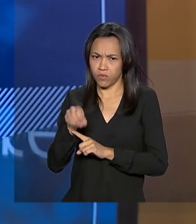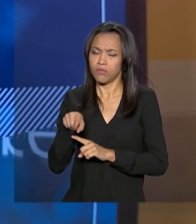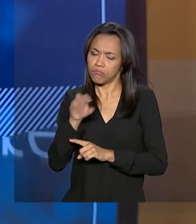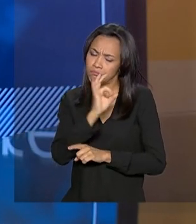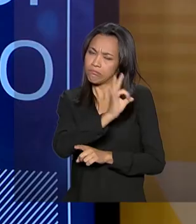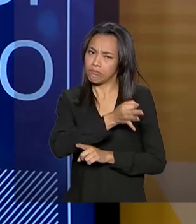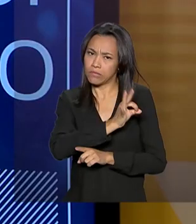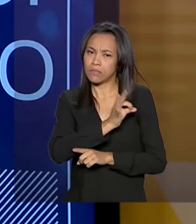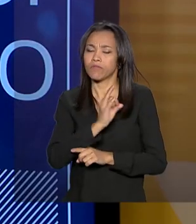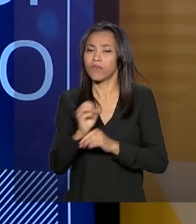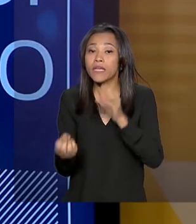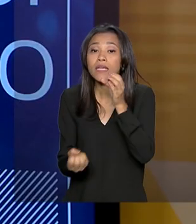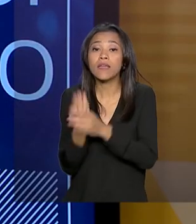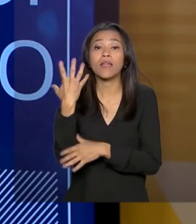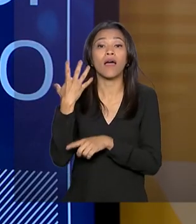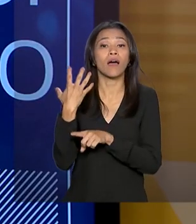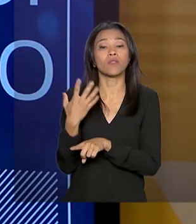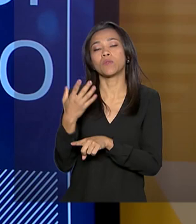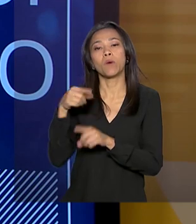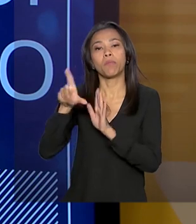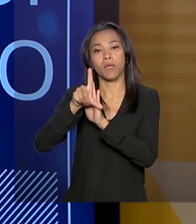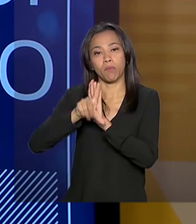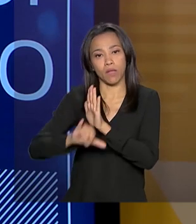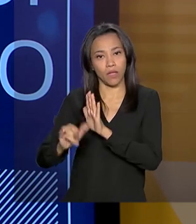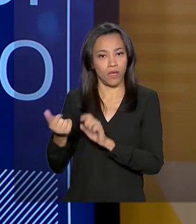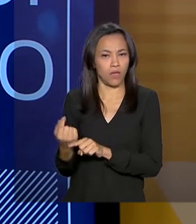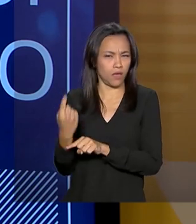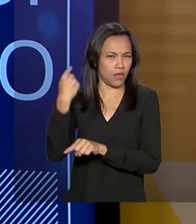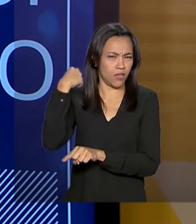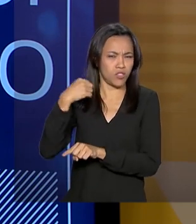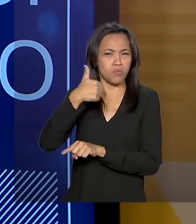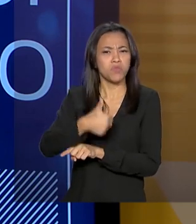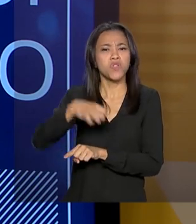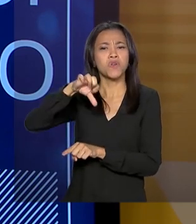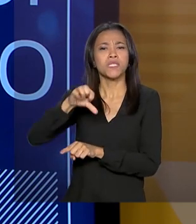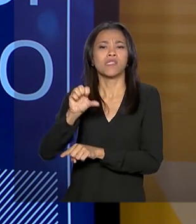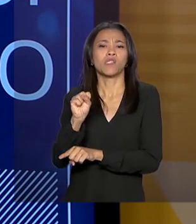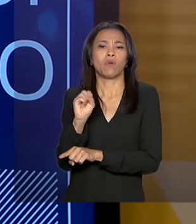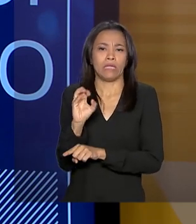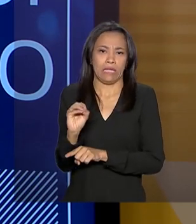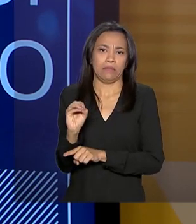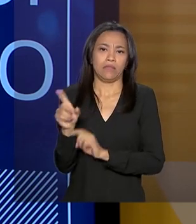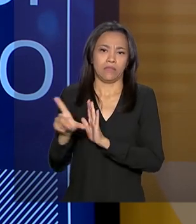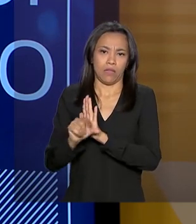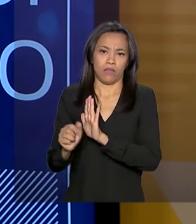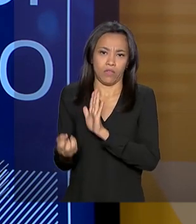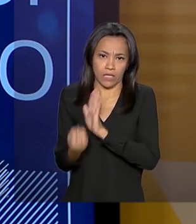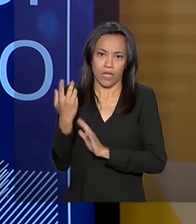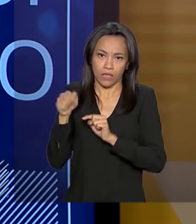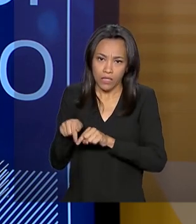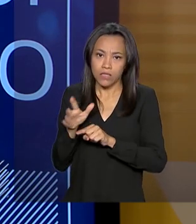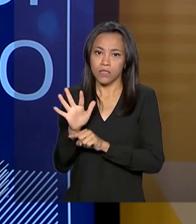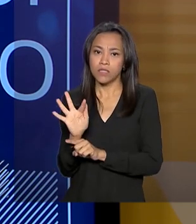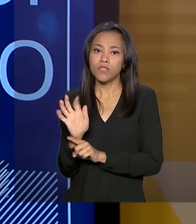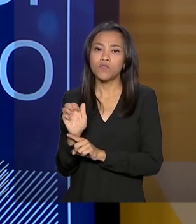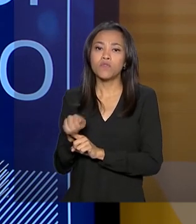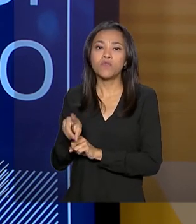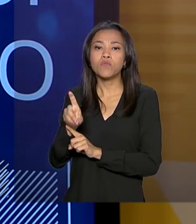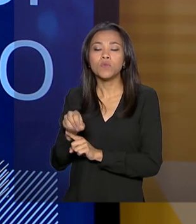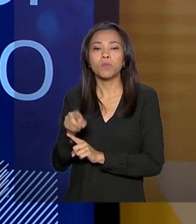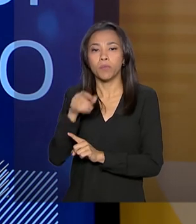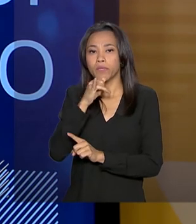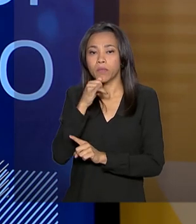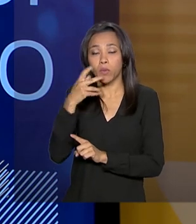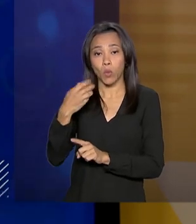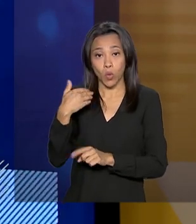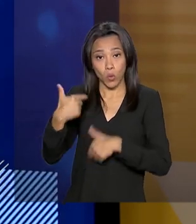Perfeito, Paula. Foi criado pela Lei da Ação Civil Pública, uma lei da década de 80. Significa que as ações que o Ministério